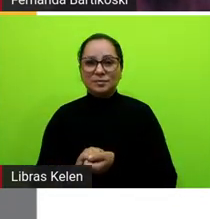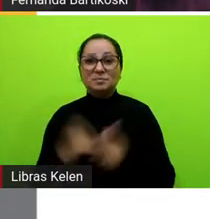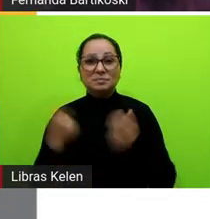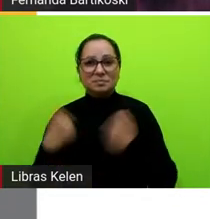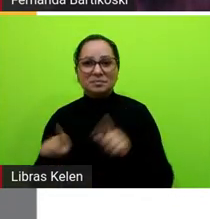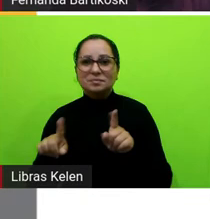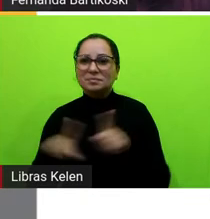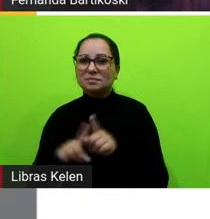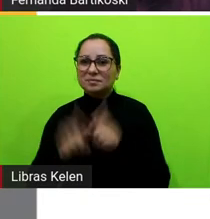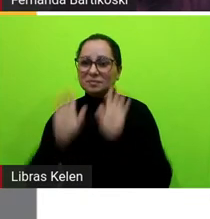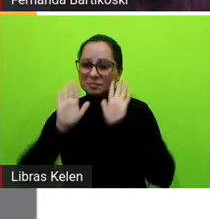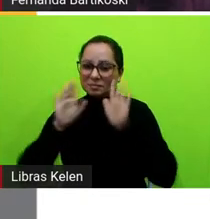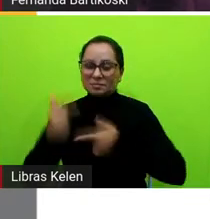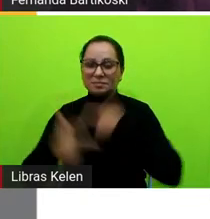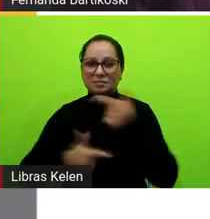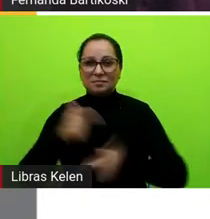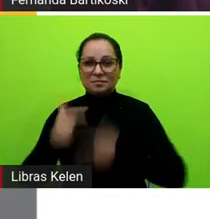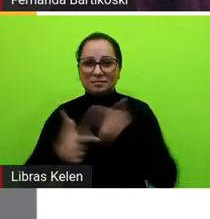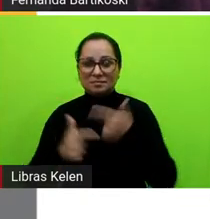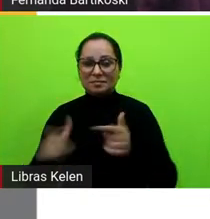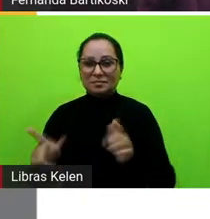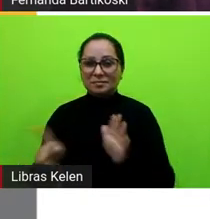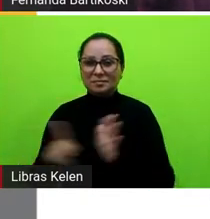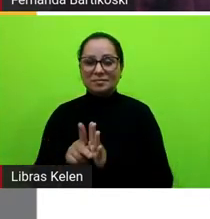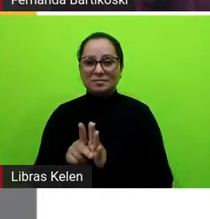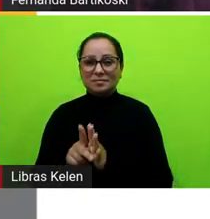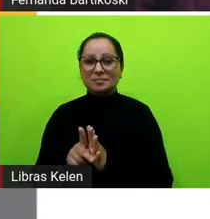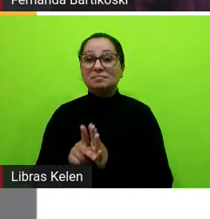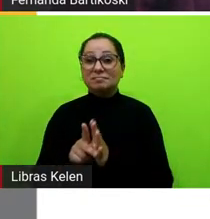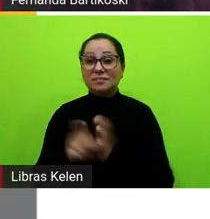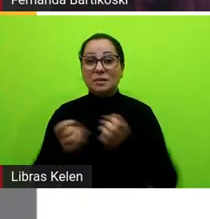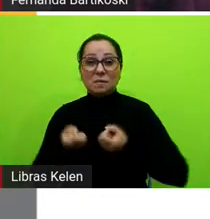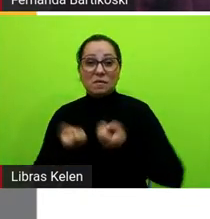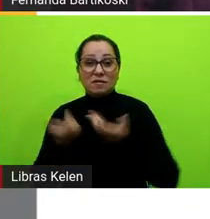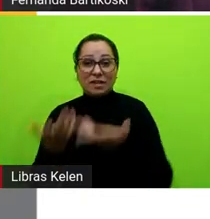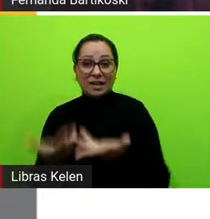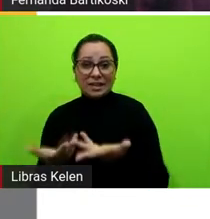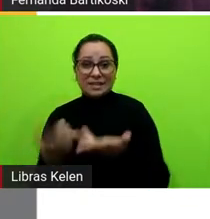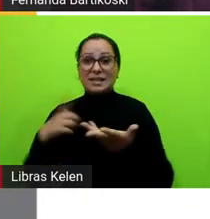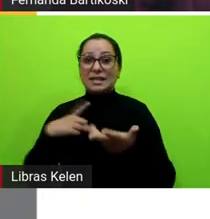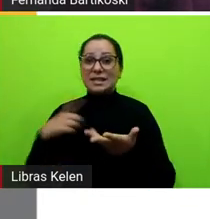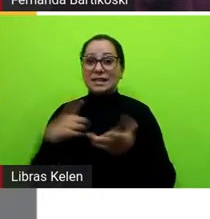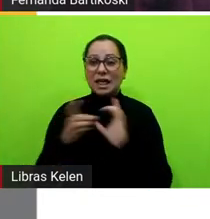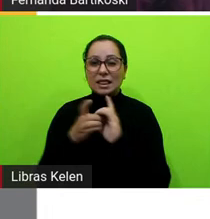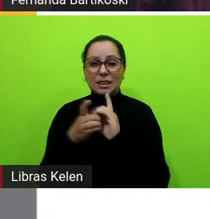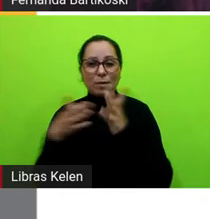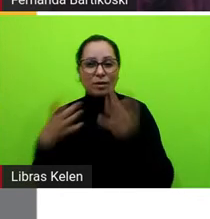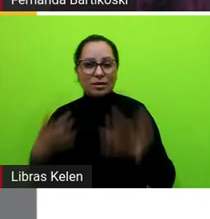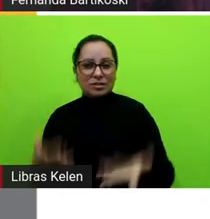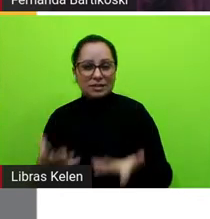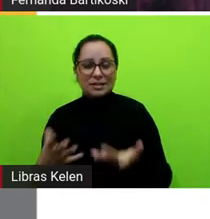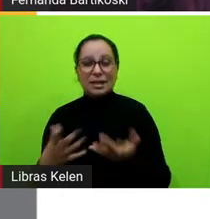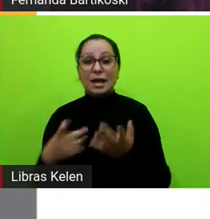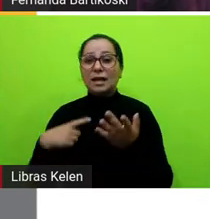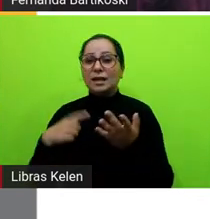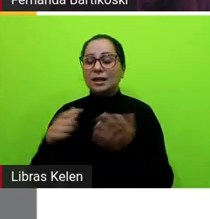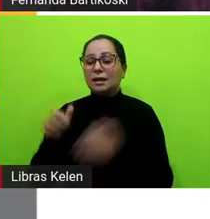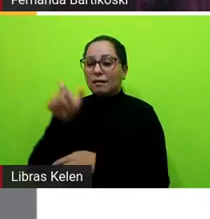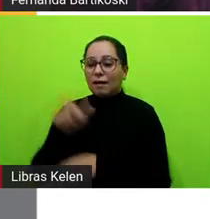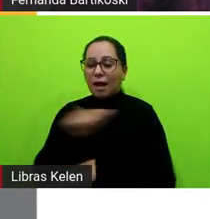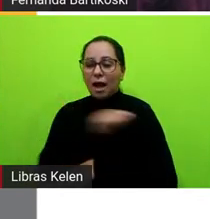trabalhada no sentido de oferecer democratizar o acesso o